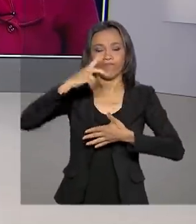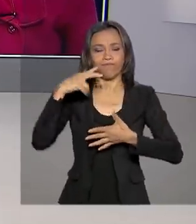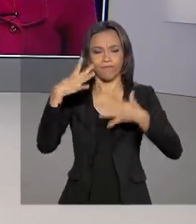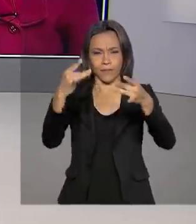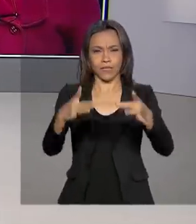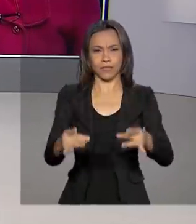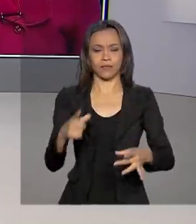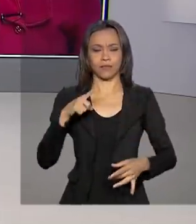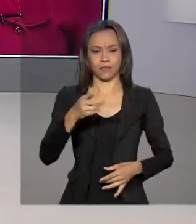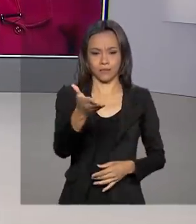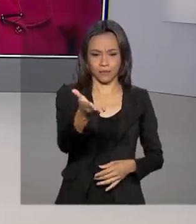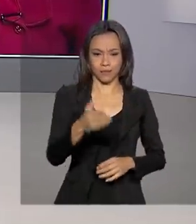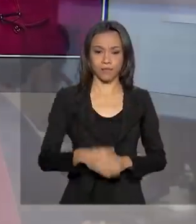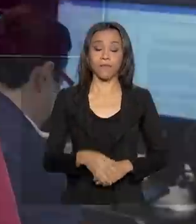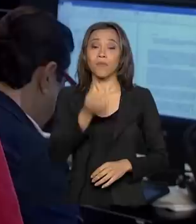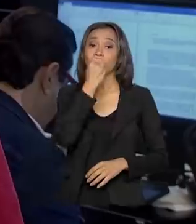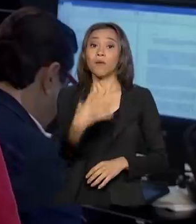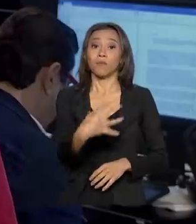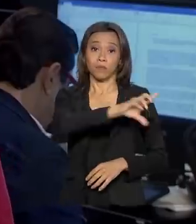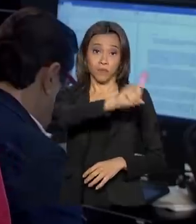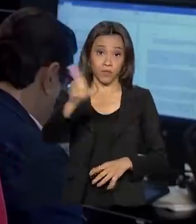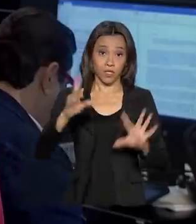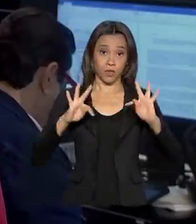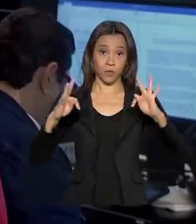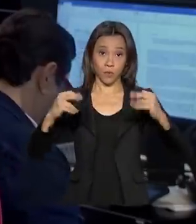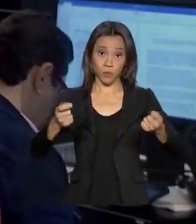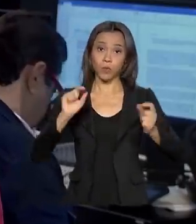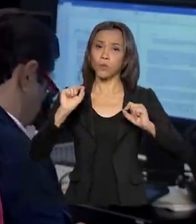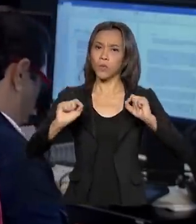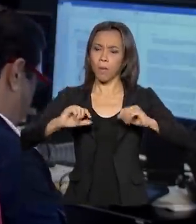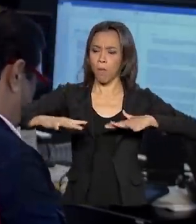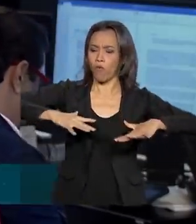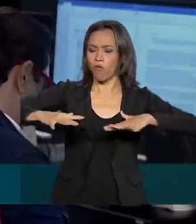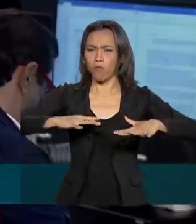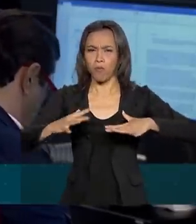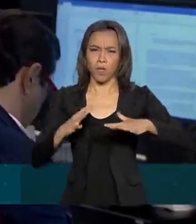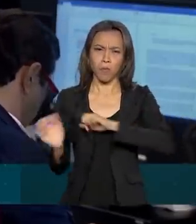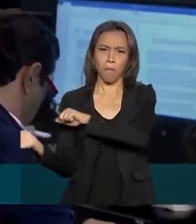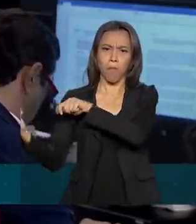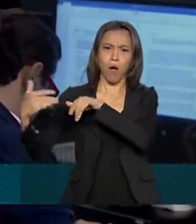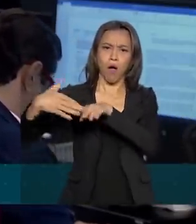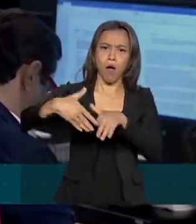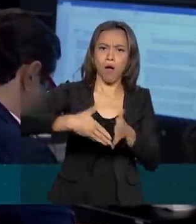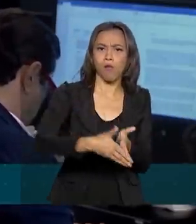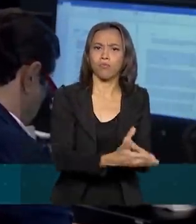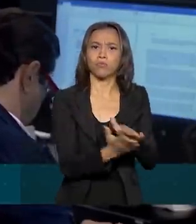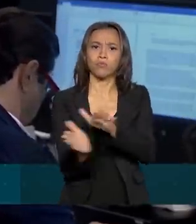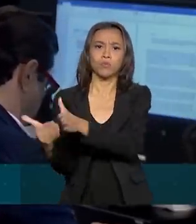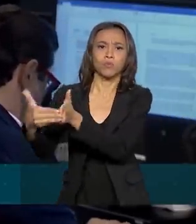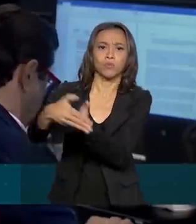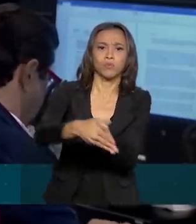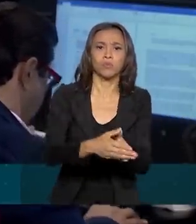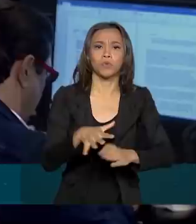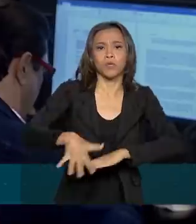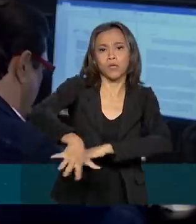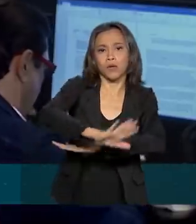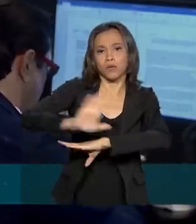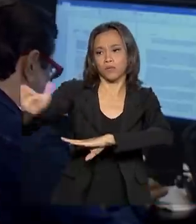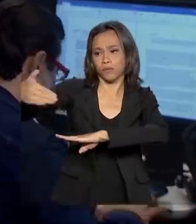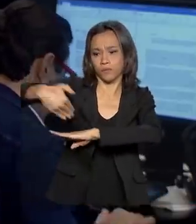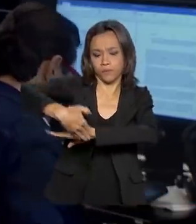Bom dia, Renata. Bom dia a todos. O movimento geral de mercadorias no Porto de Santos alcançou mais de